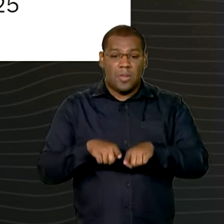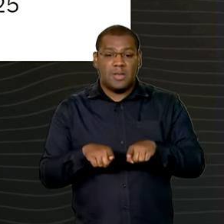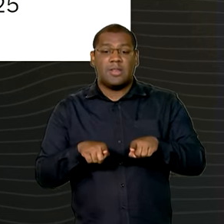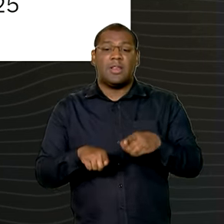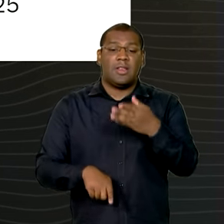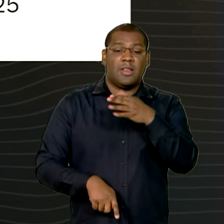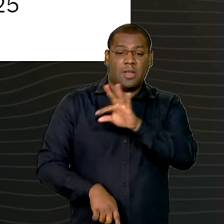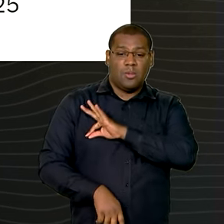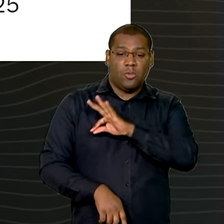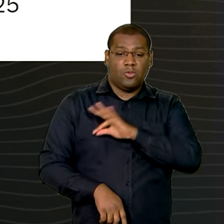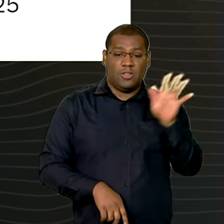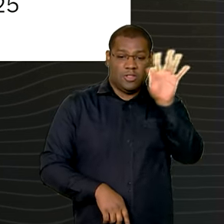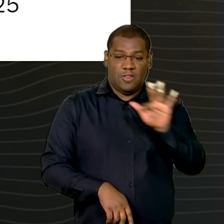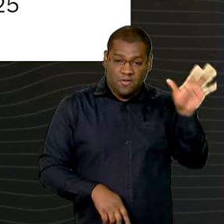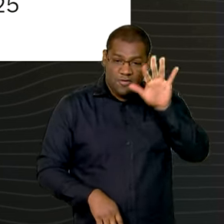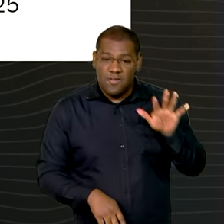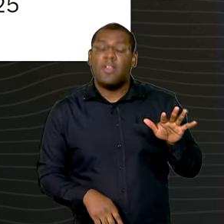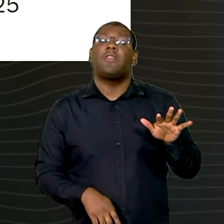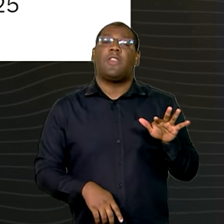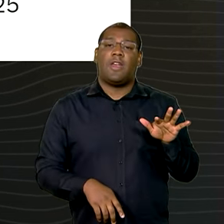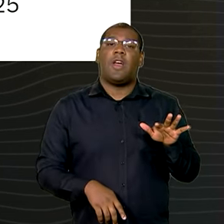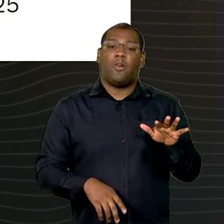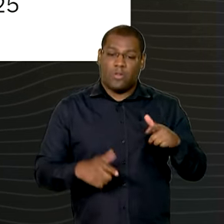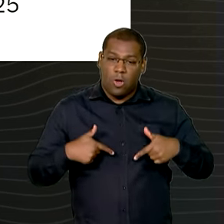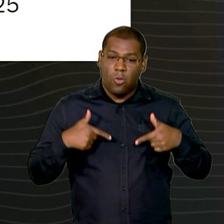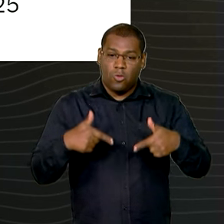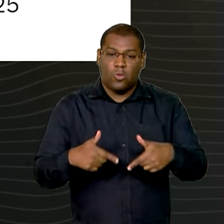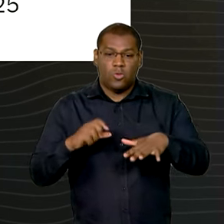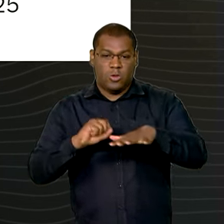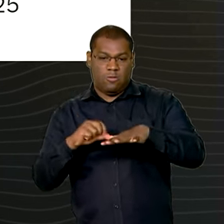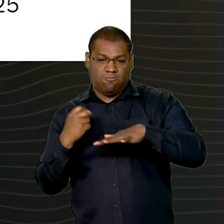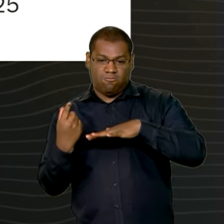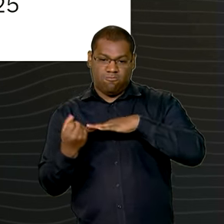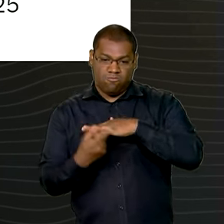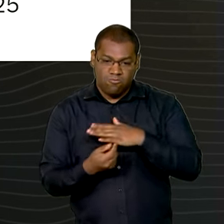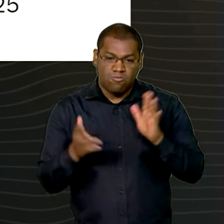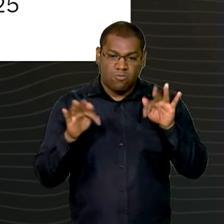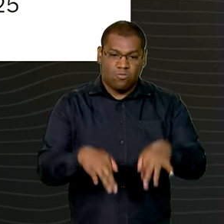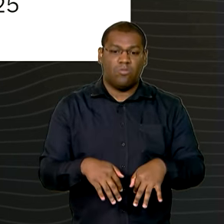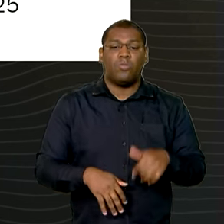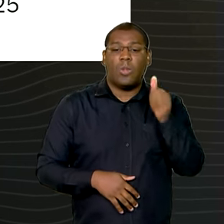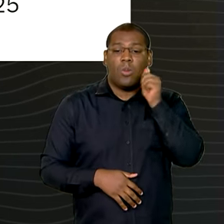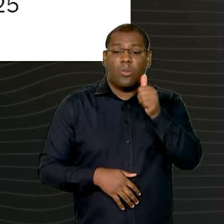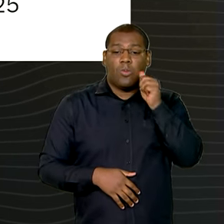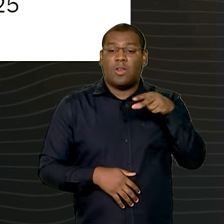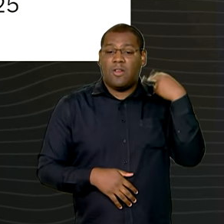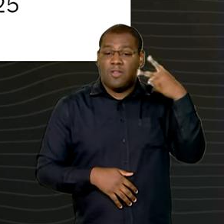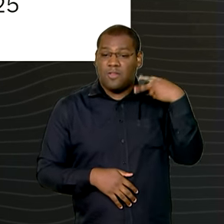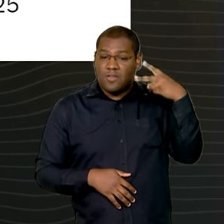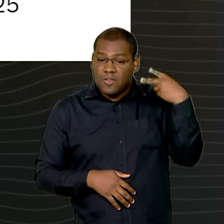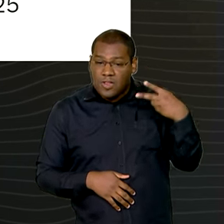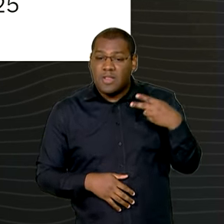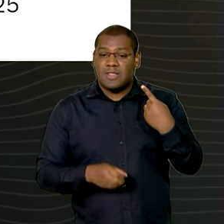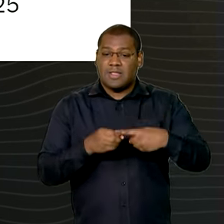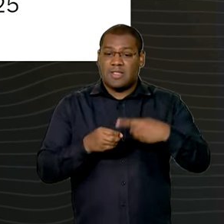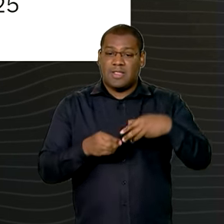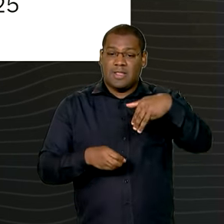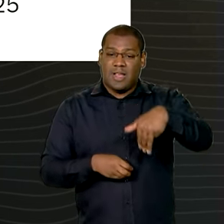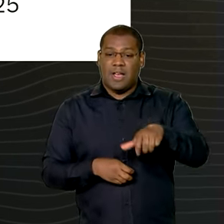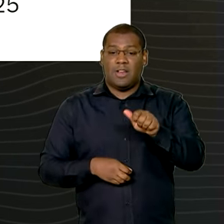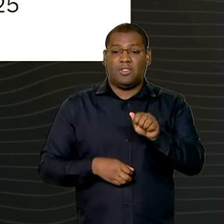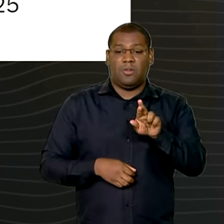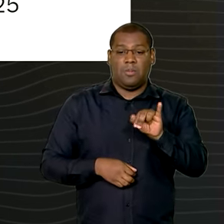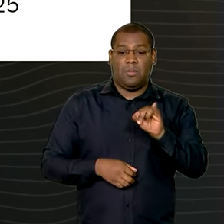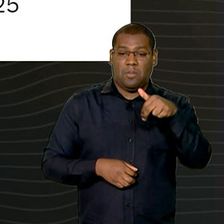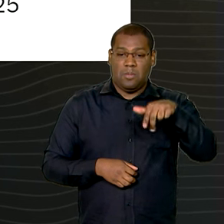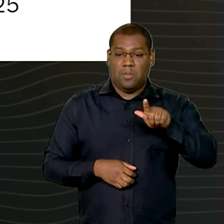fake news durante esta tragédia no sul do país Cida denunciou ainda que uma vereadora de Maringá atacou a primeira-dama